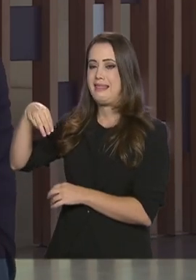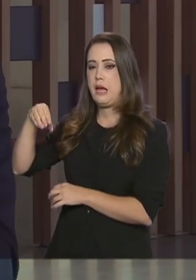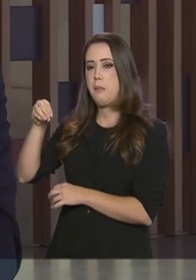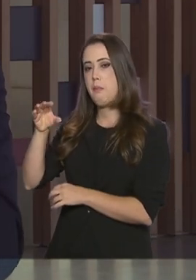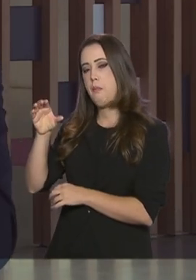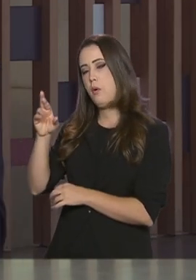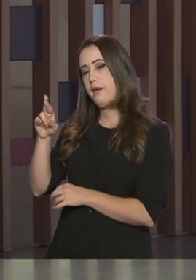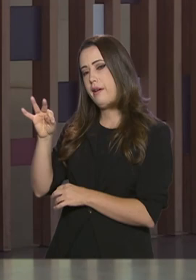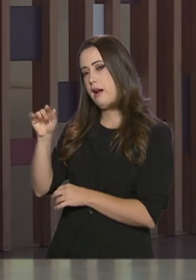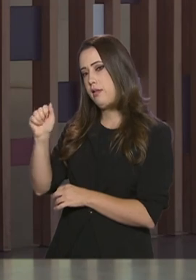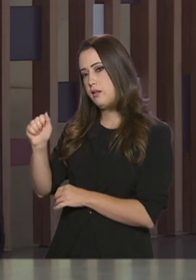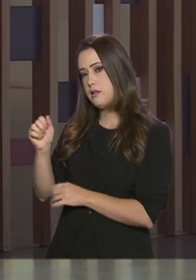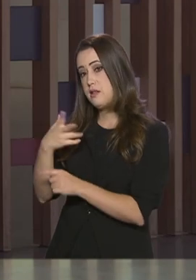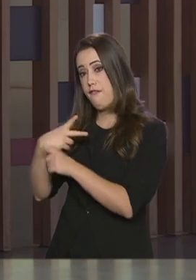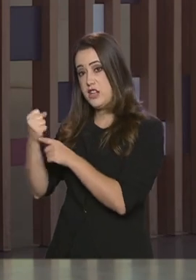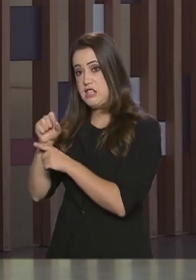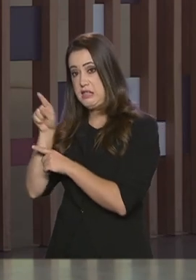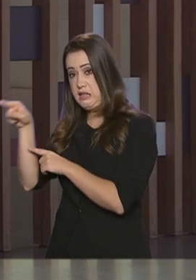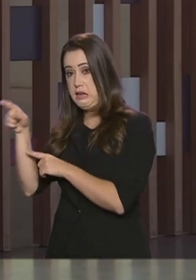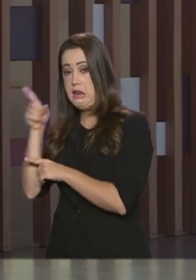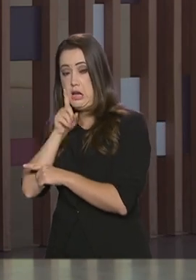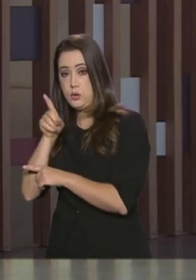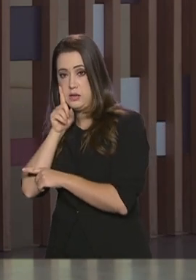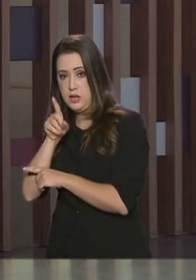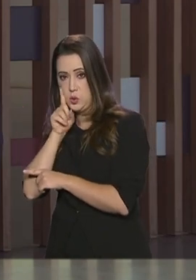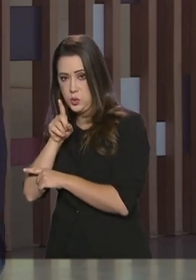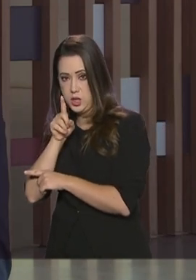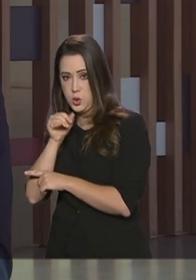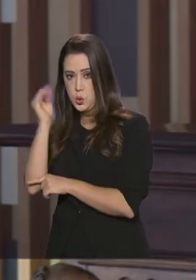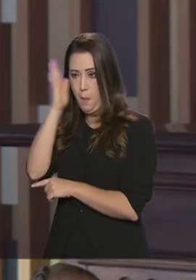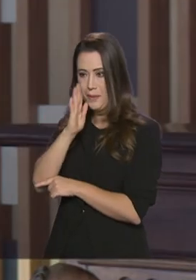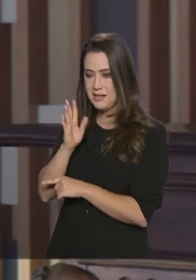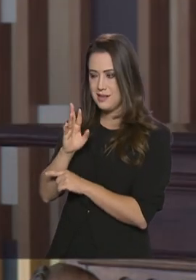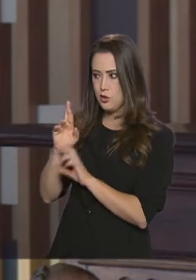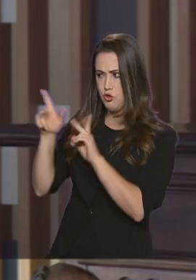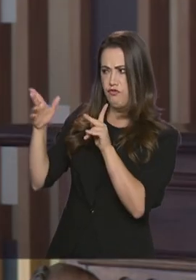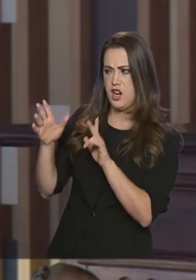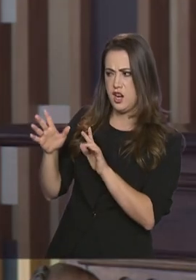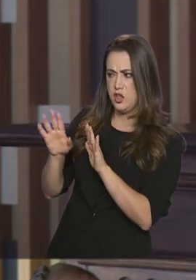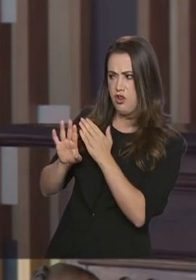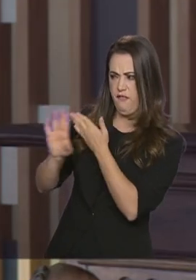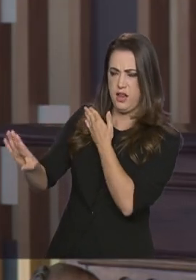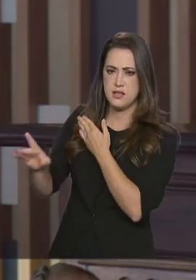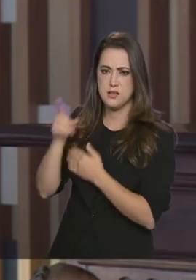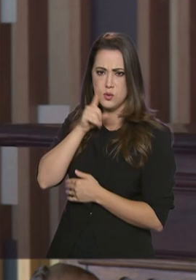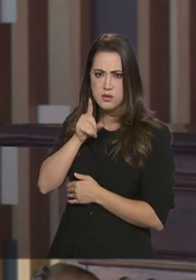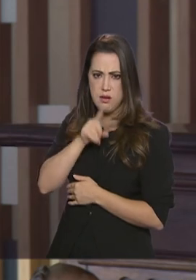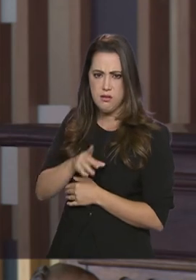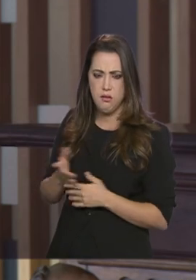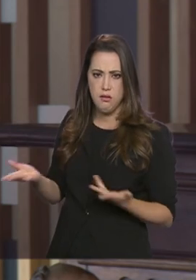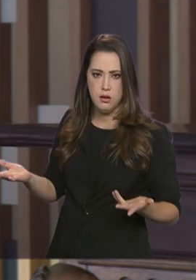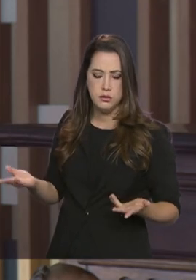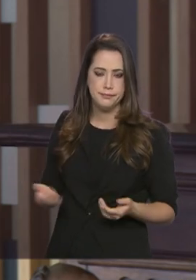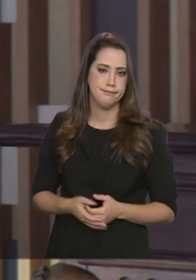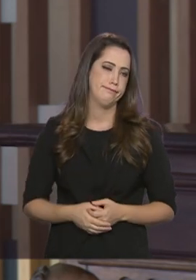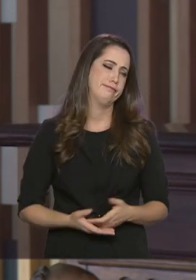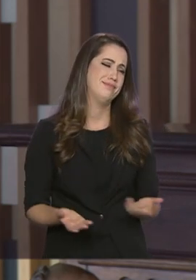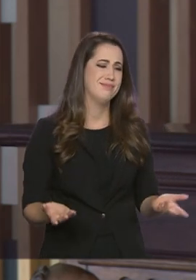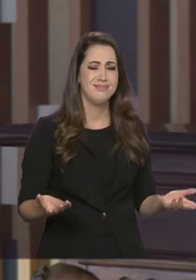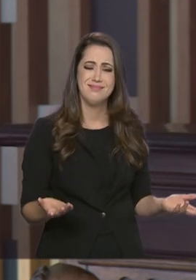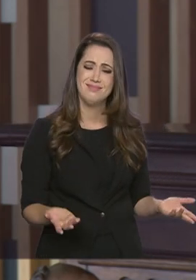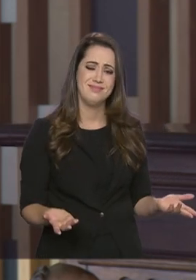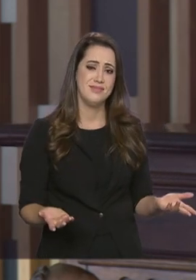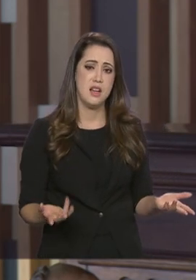com os Estados Unidos, ela vai ser diferente do que é hoje? É, existe, existe essa... Exatamente, é mais um...